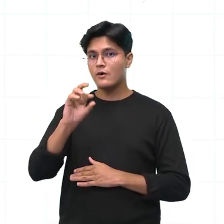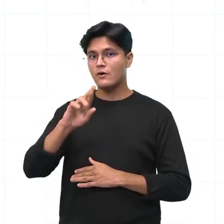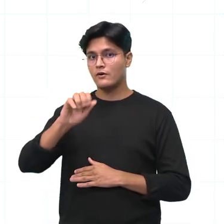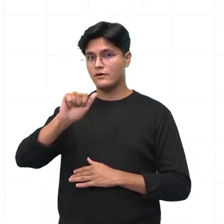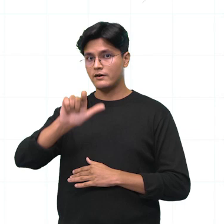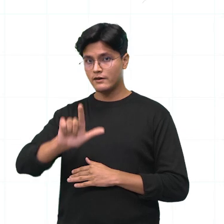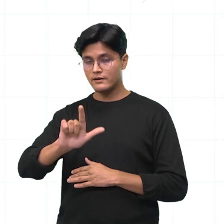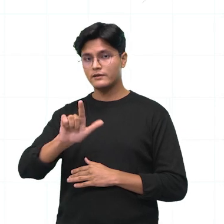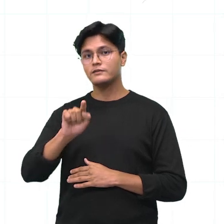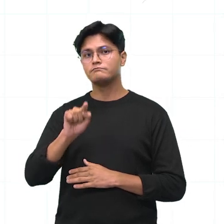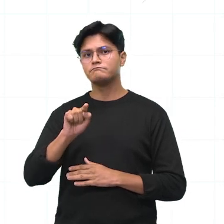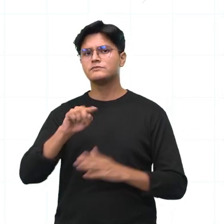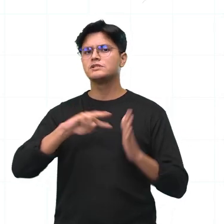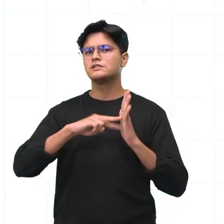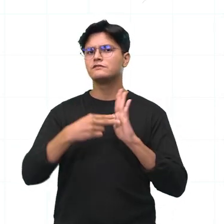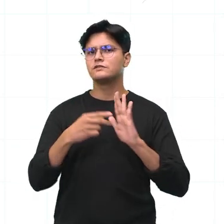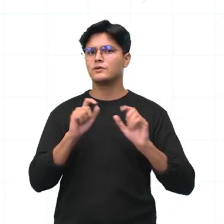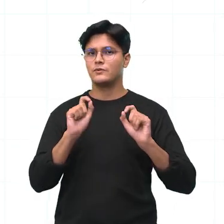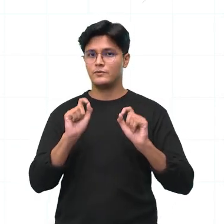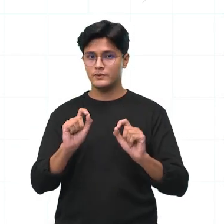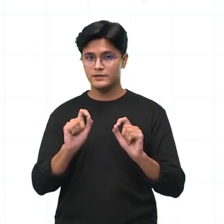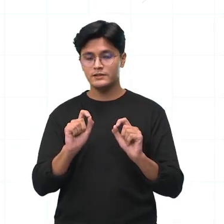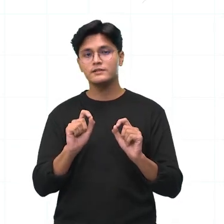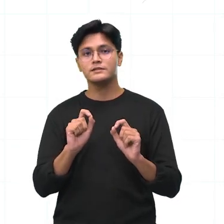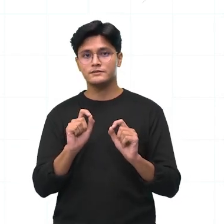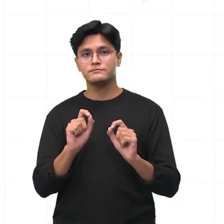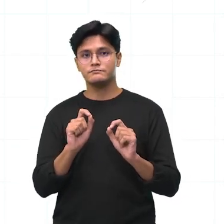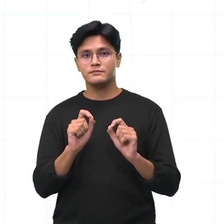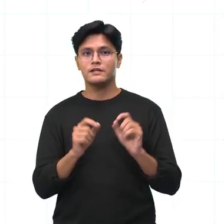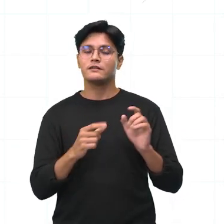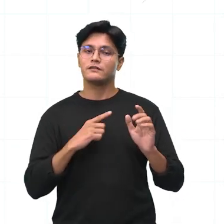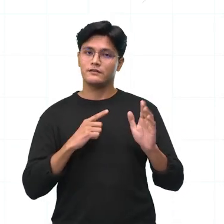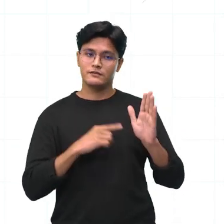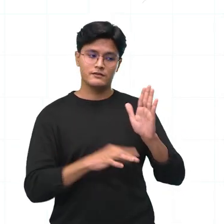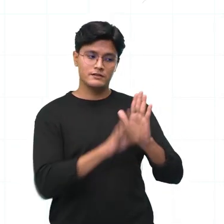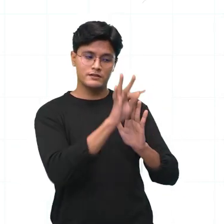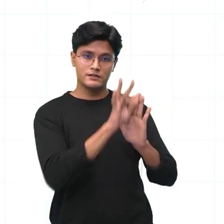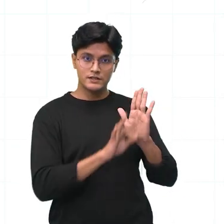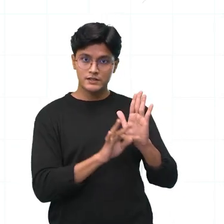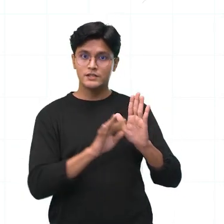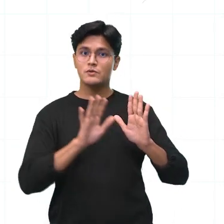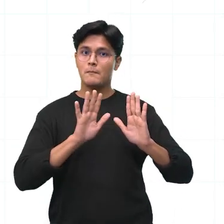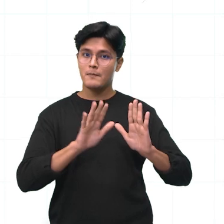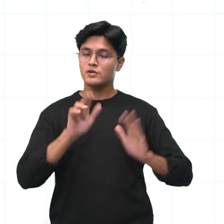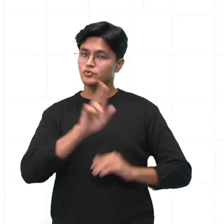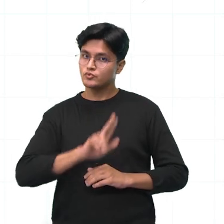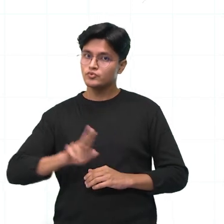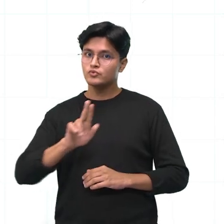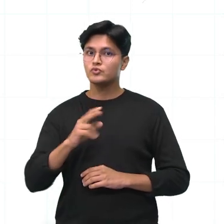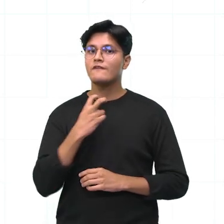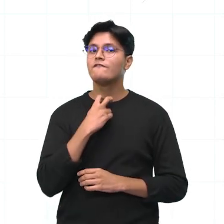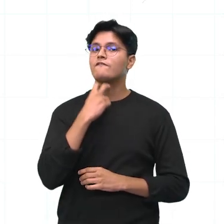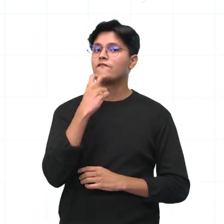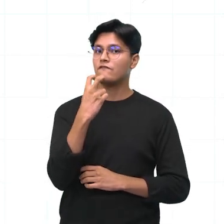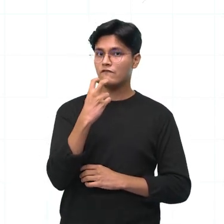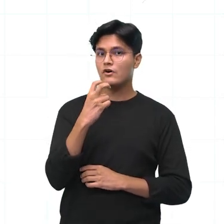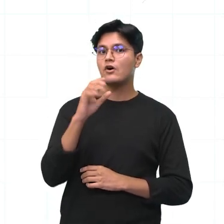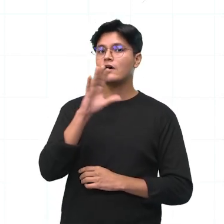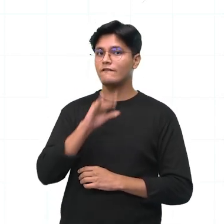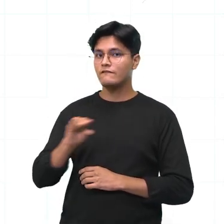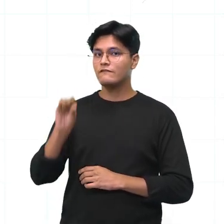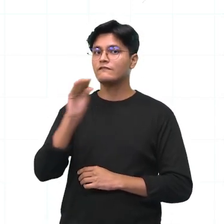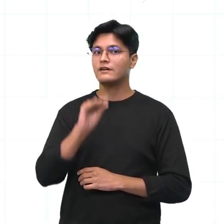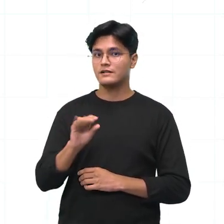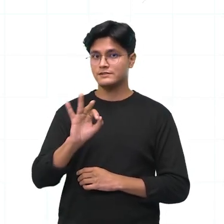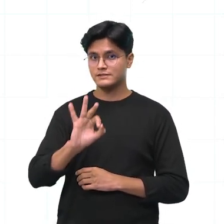seja, oral, quando eu digo, é o quê? Ele é em forma de texto, só que eu utilizo a minha oralidade, né? Eu utilizo a voz para trabalhar